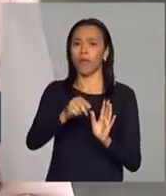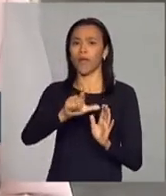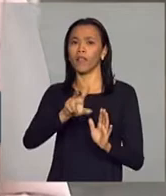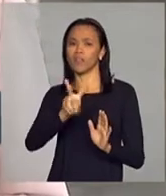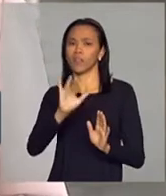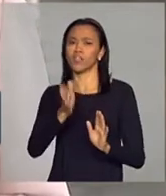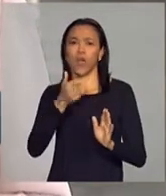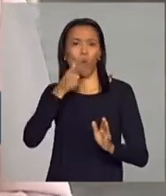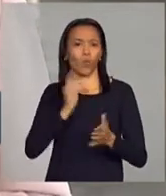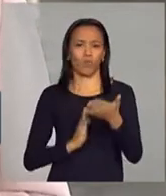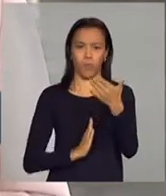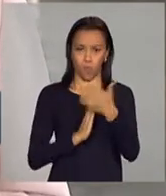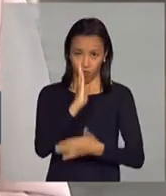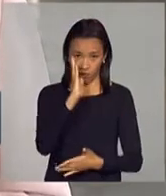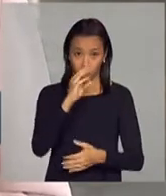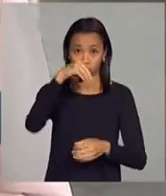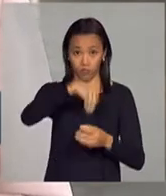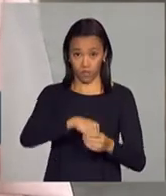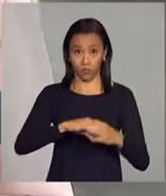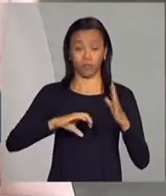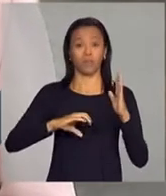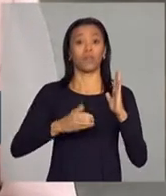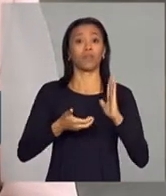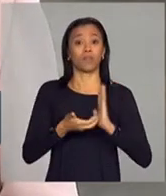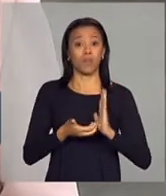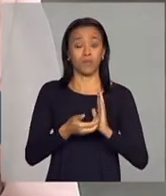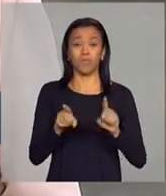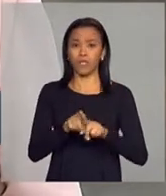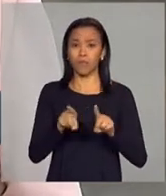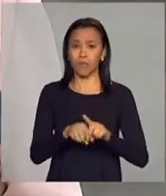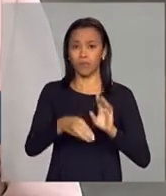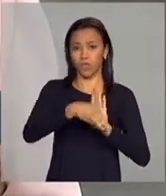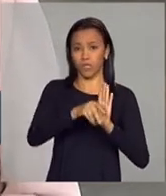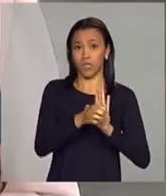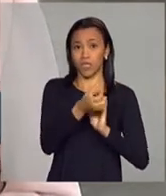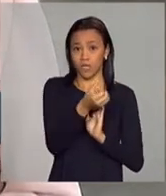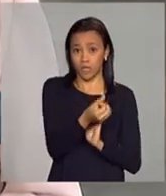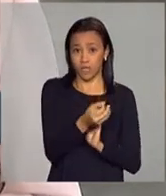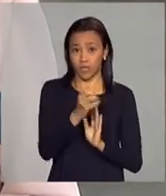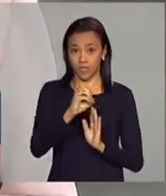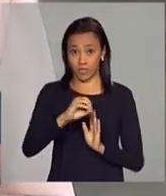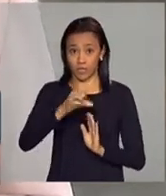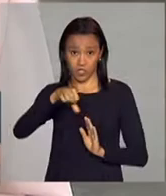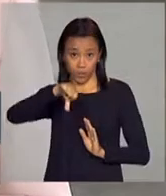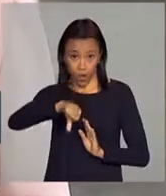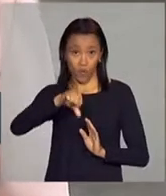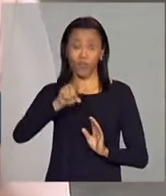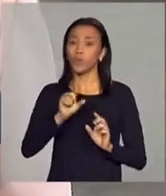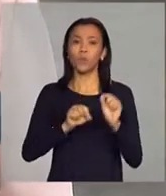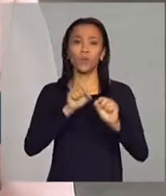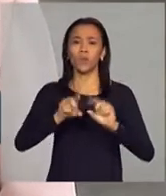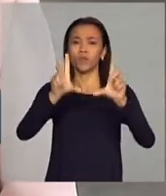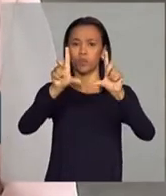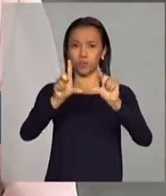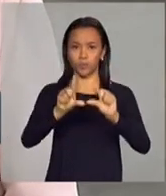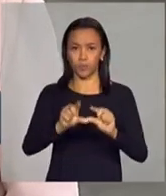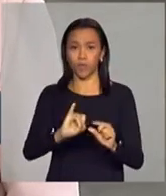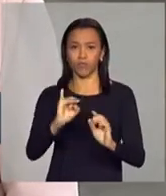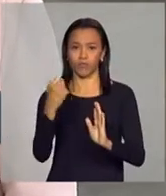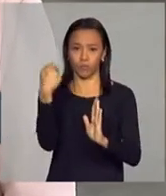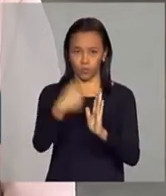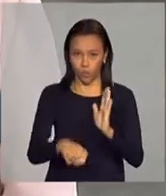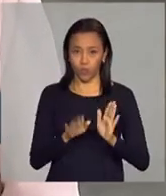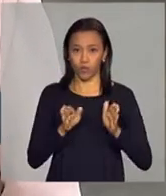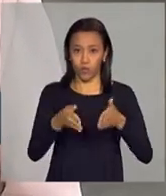ontem na Câmara, na medida provisória 609, que trata da desoneração da cesta